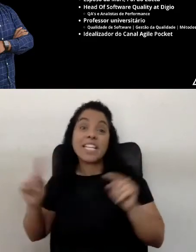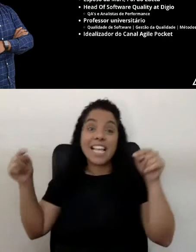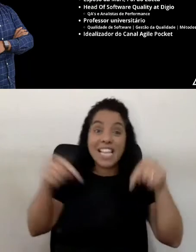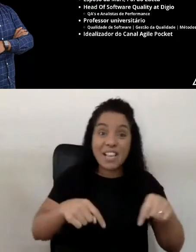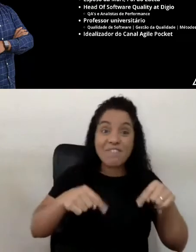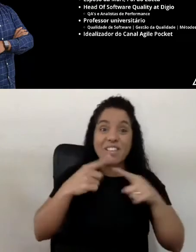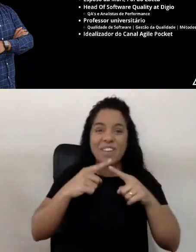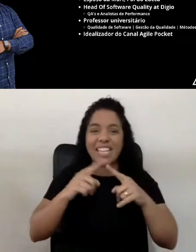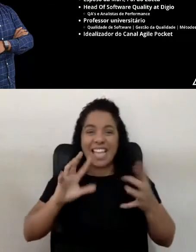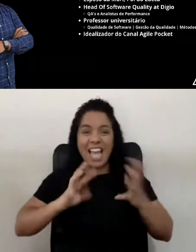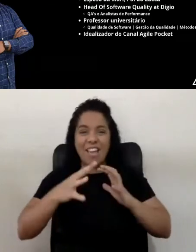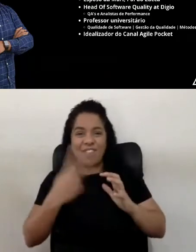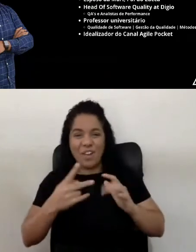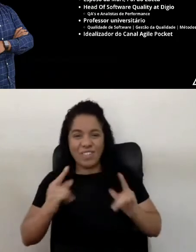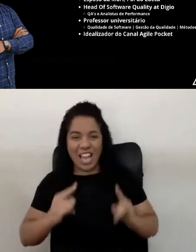apartamento.